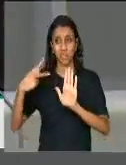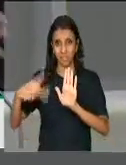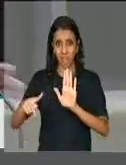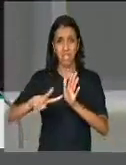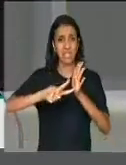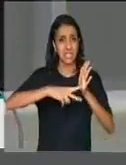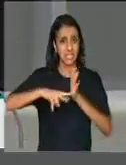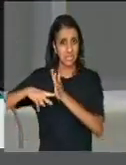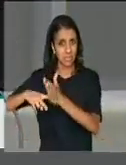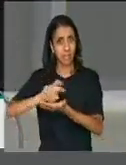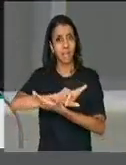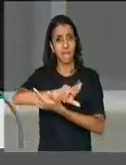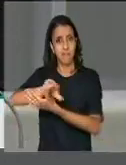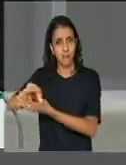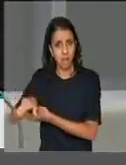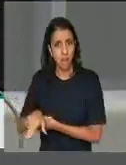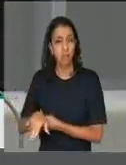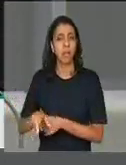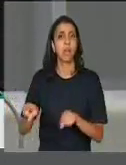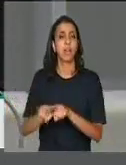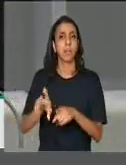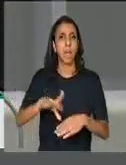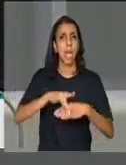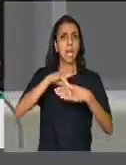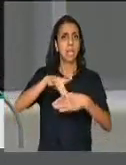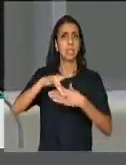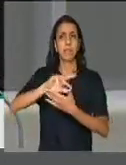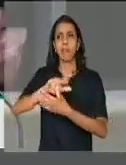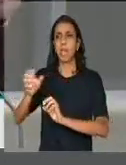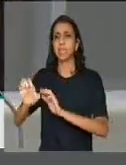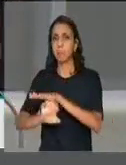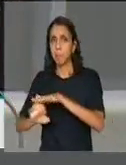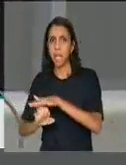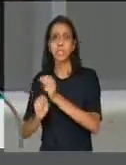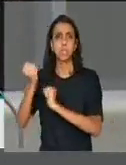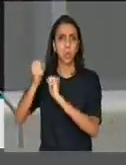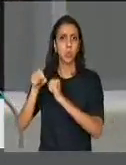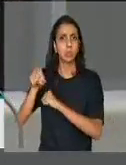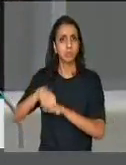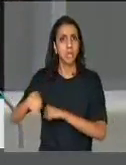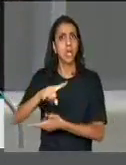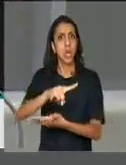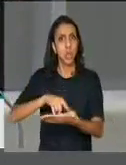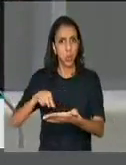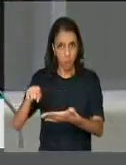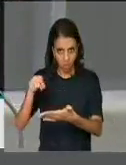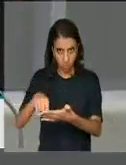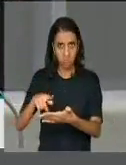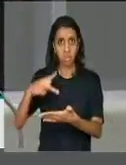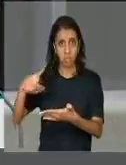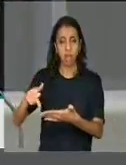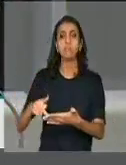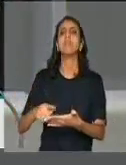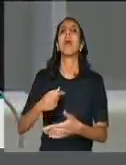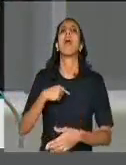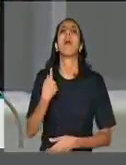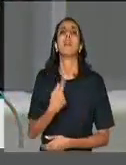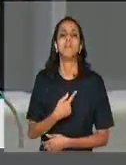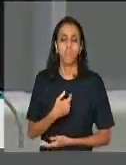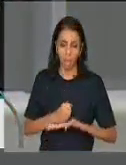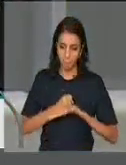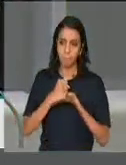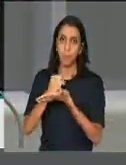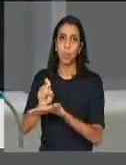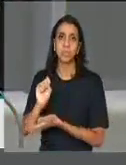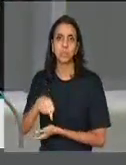centrais sindicais e das lideranças empresariais da indústria tem todo o nosso apoio, porque nós temos que